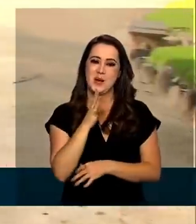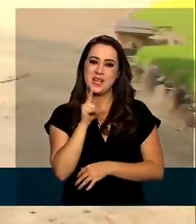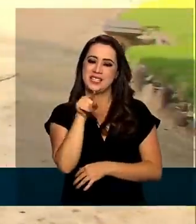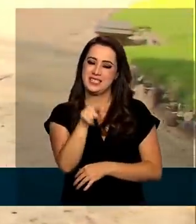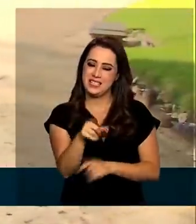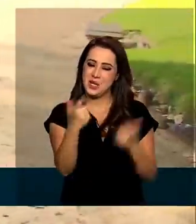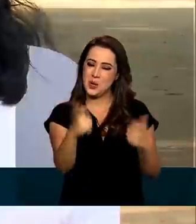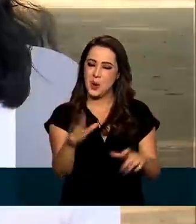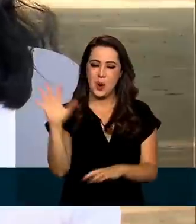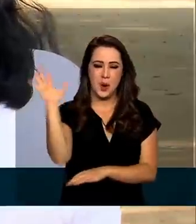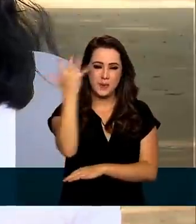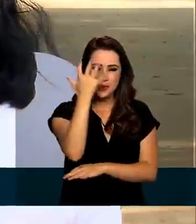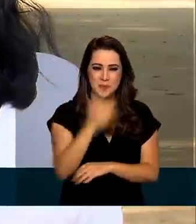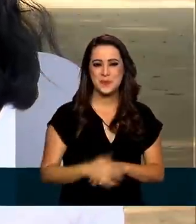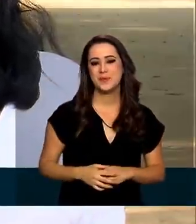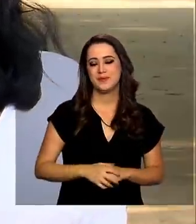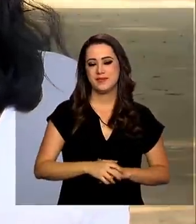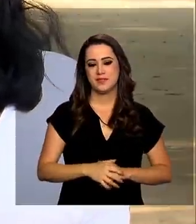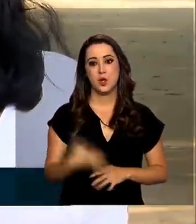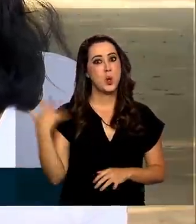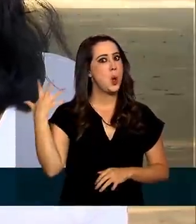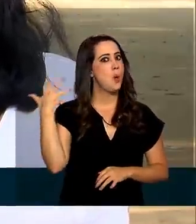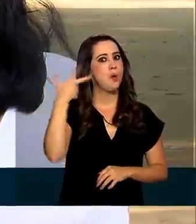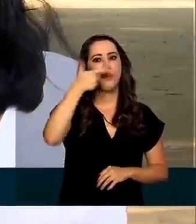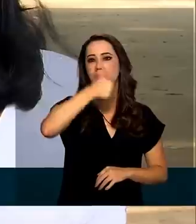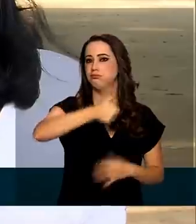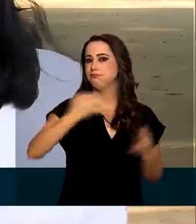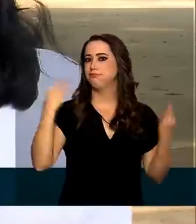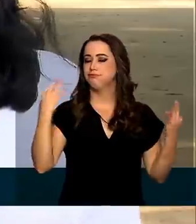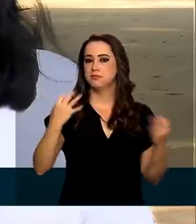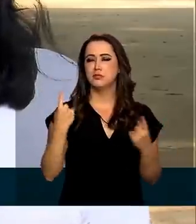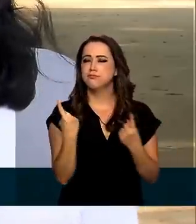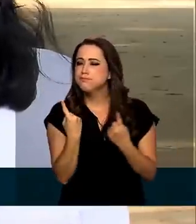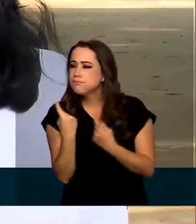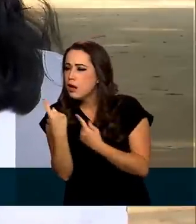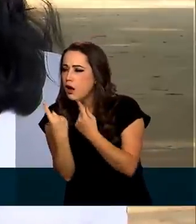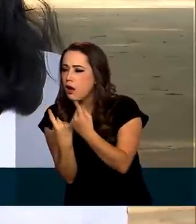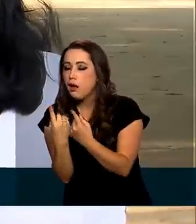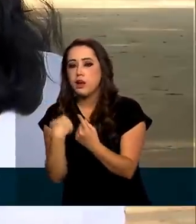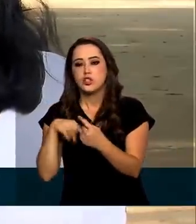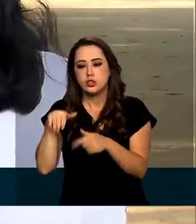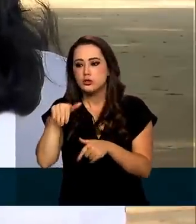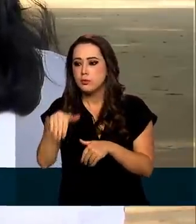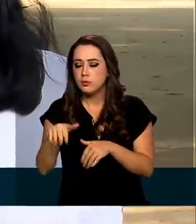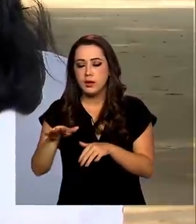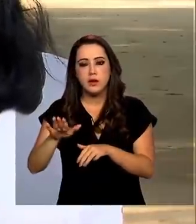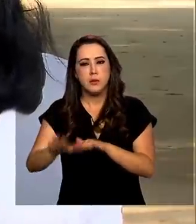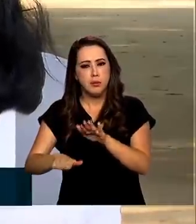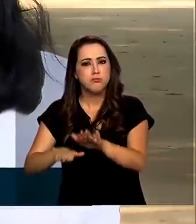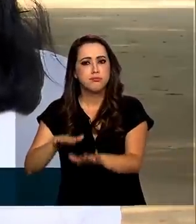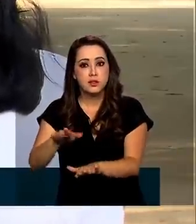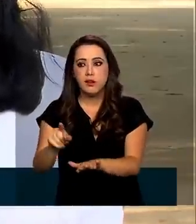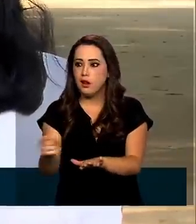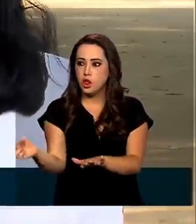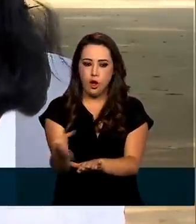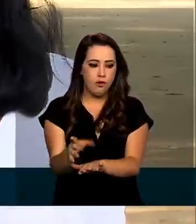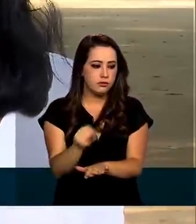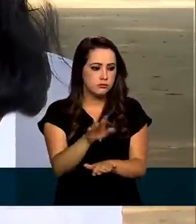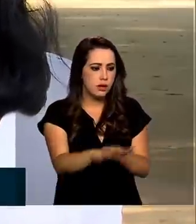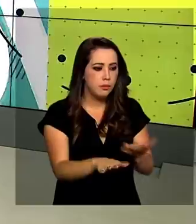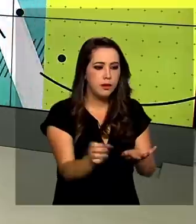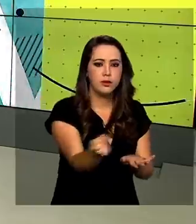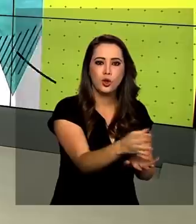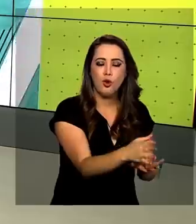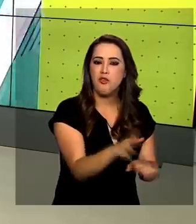conheceram no Rio. Muito lindo, tudo muito incrível. Cada passo que a gente dá é uma novidade, é algo que a gente nunca